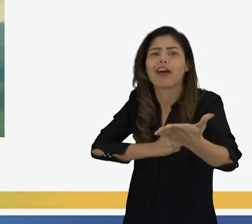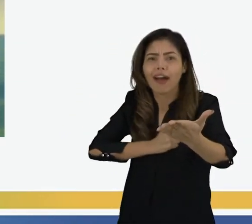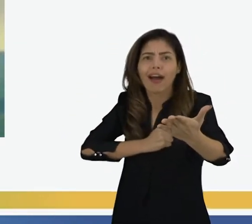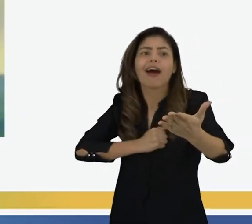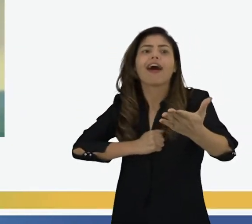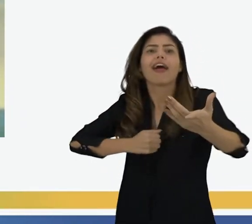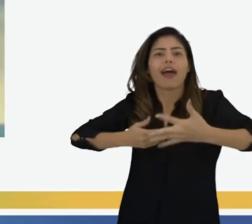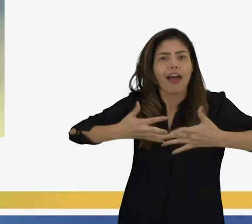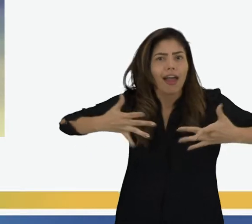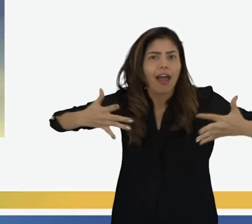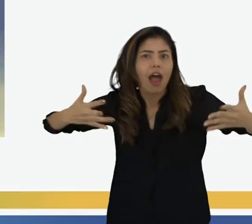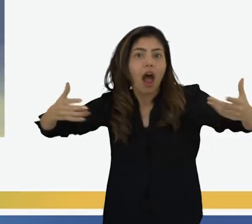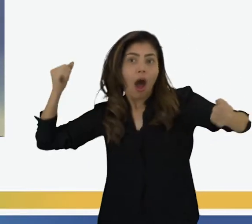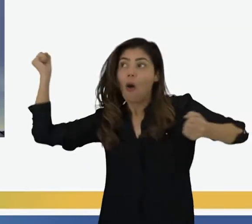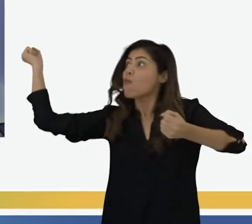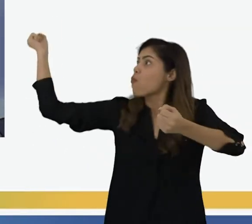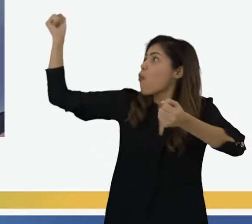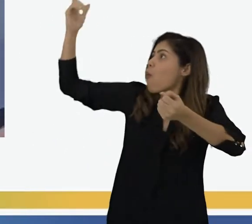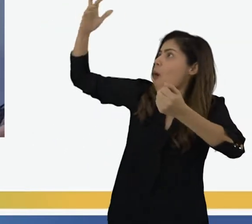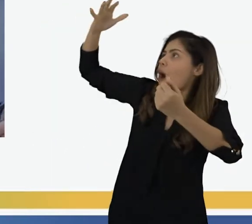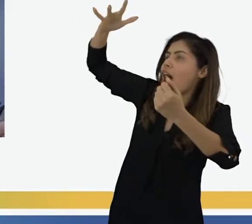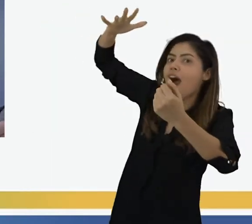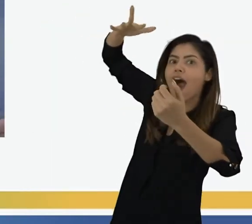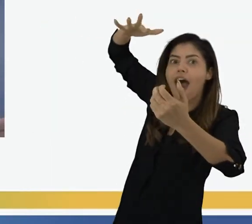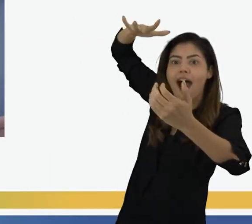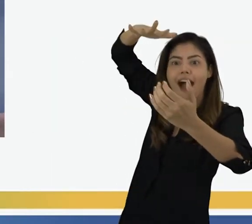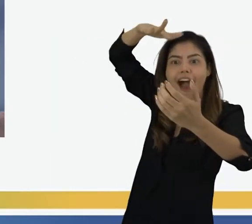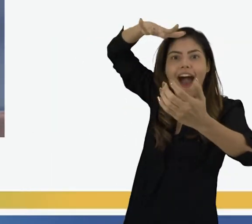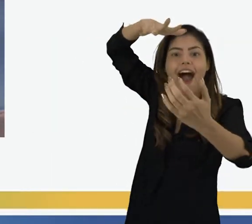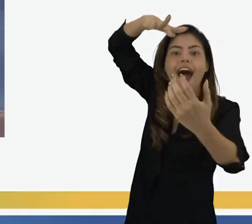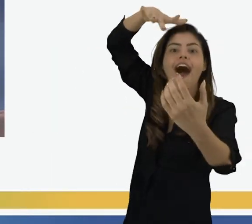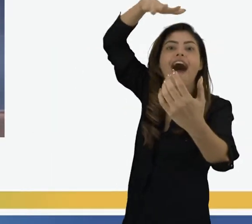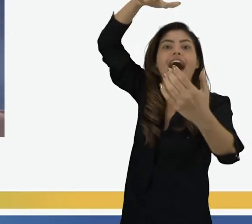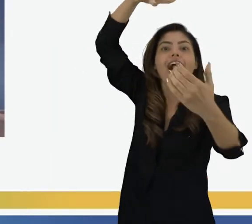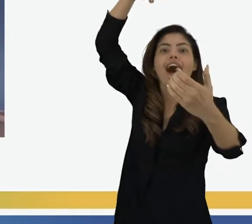Pela fé e o amor